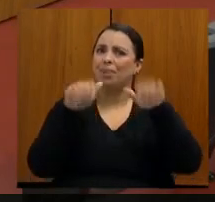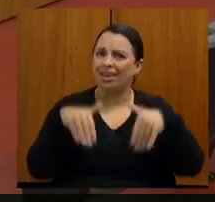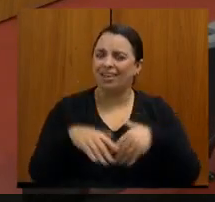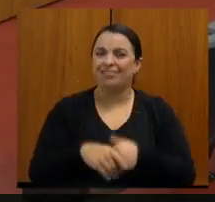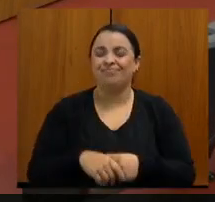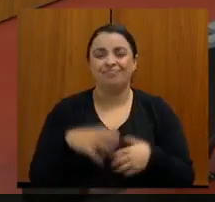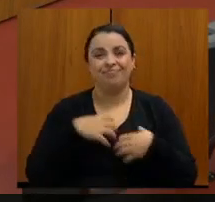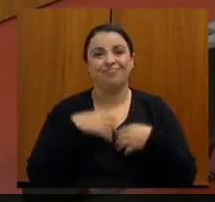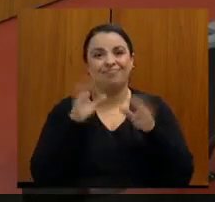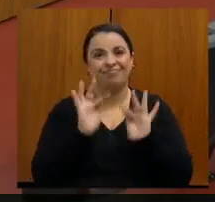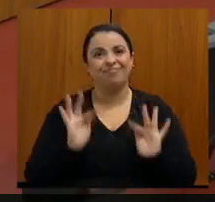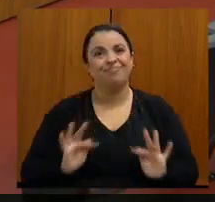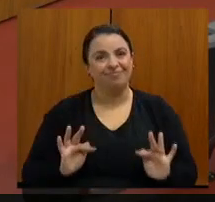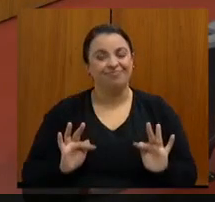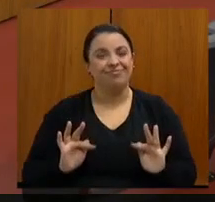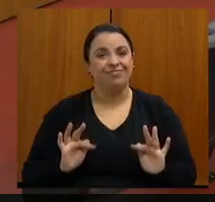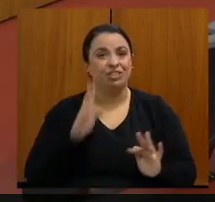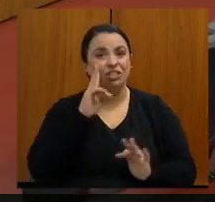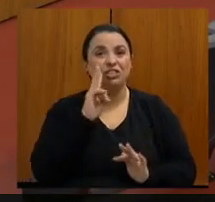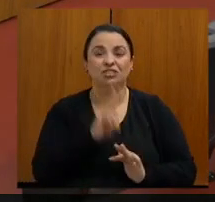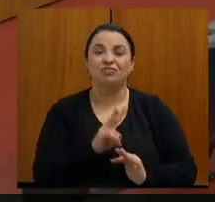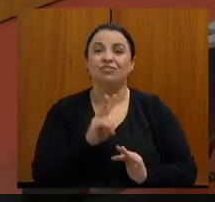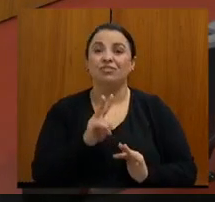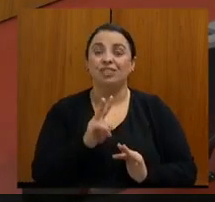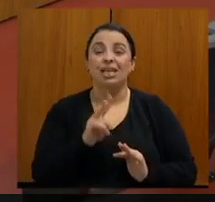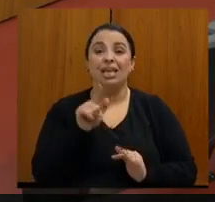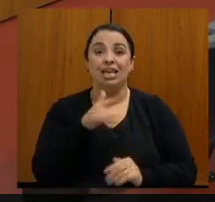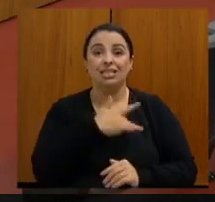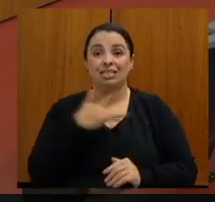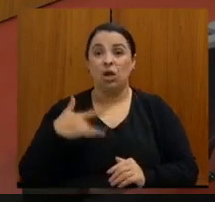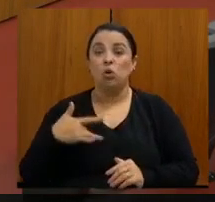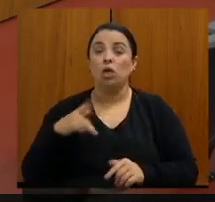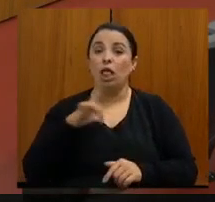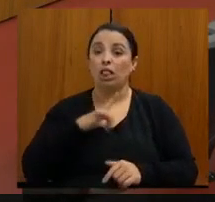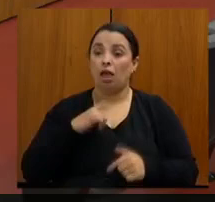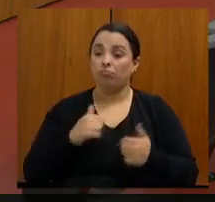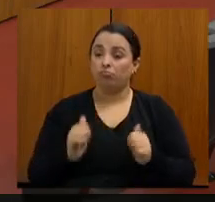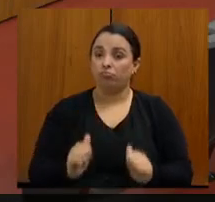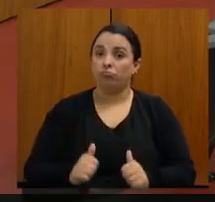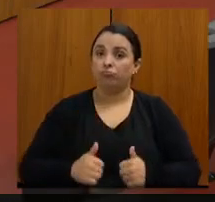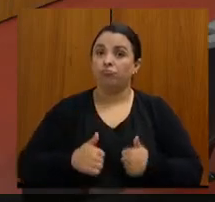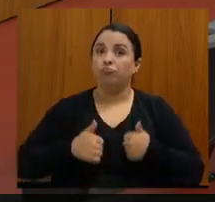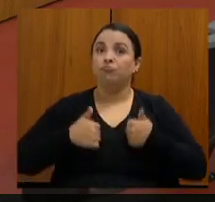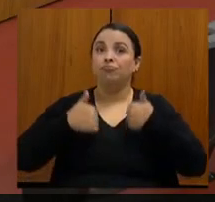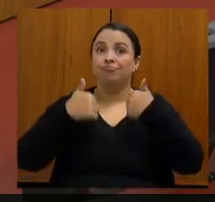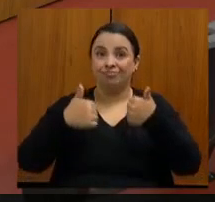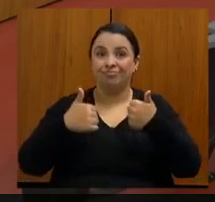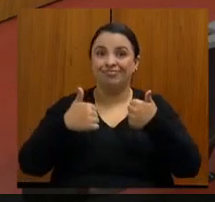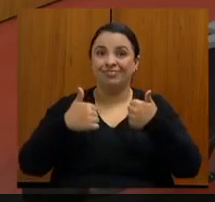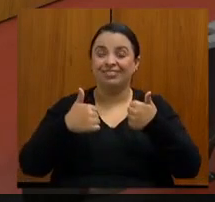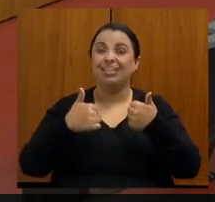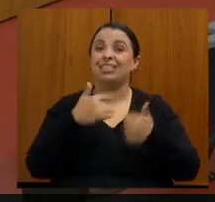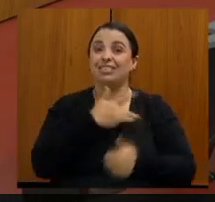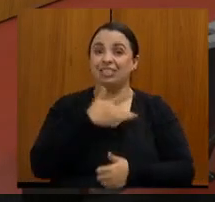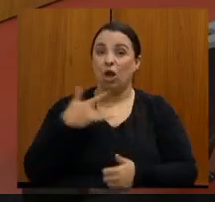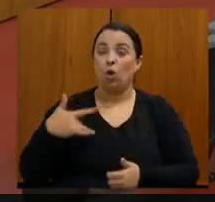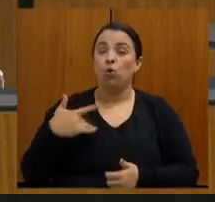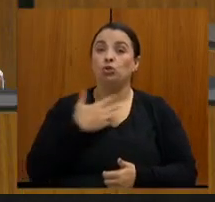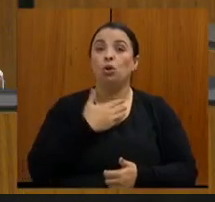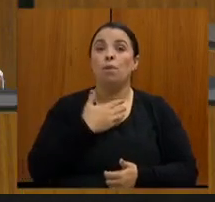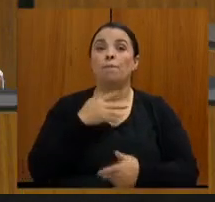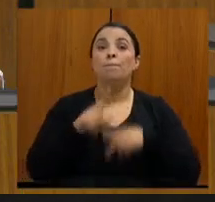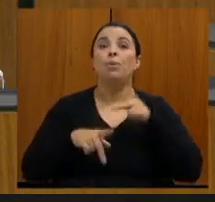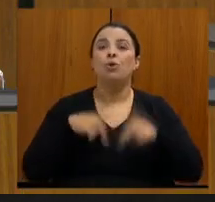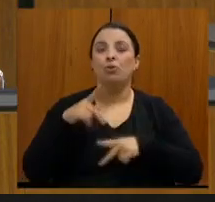estar vendo caminhar a melhoria da saúde pública em Minas Gerais através de